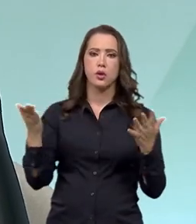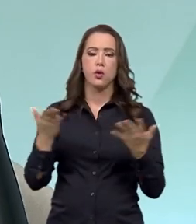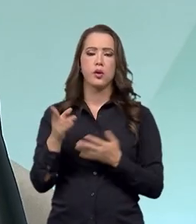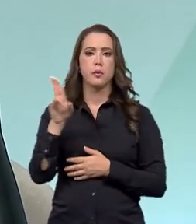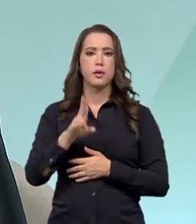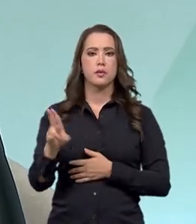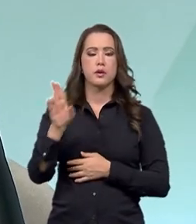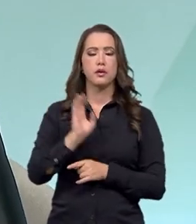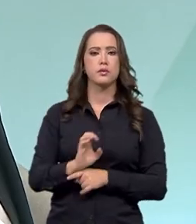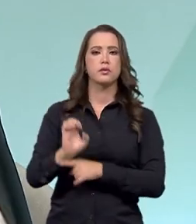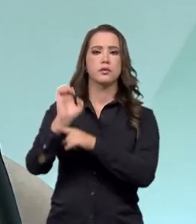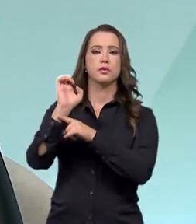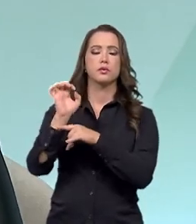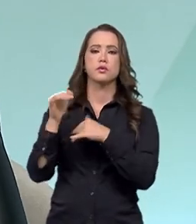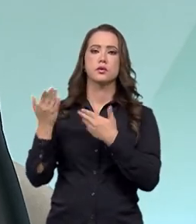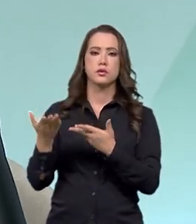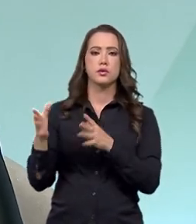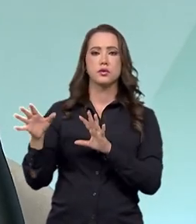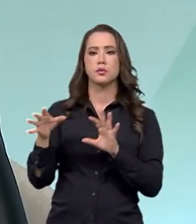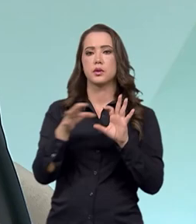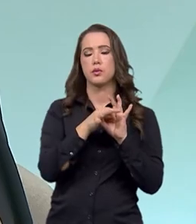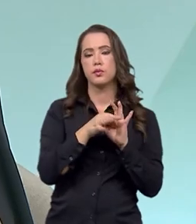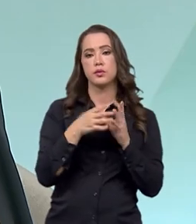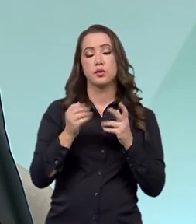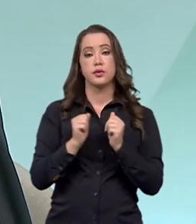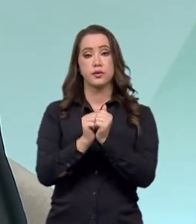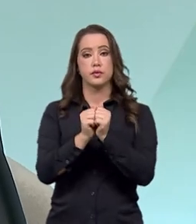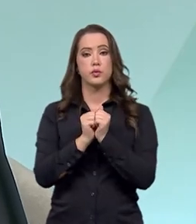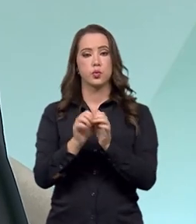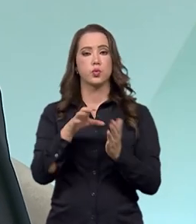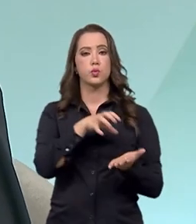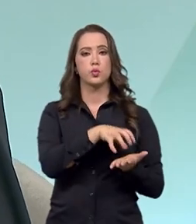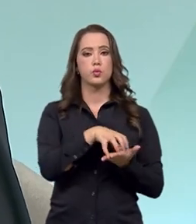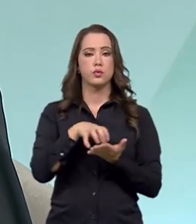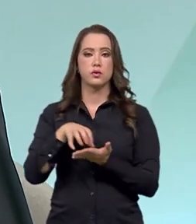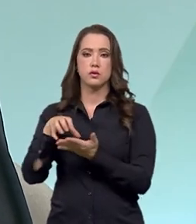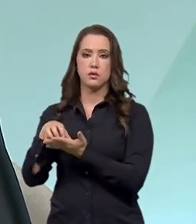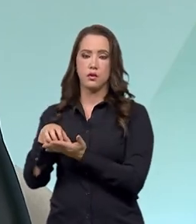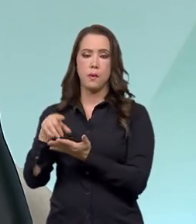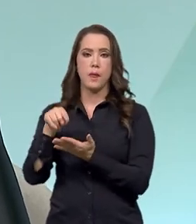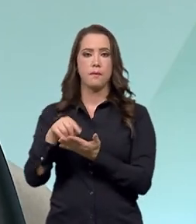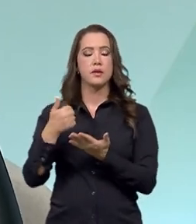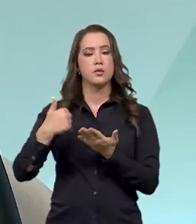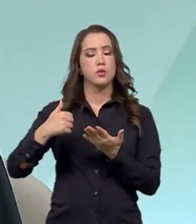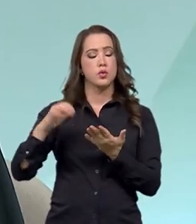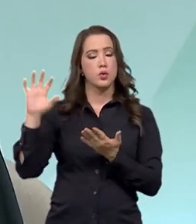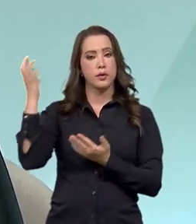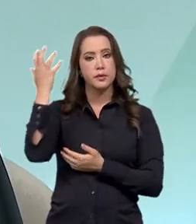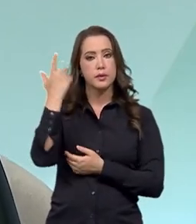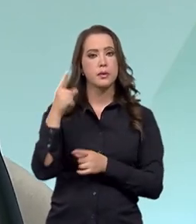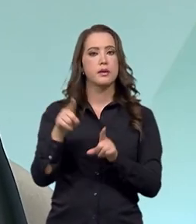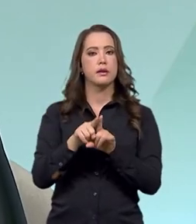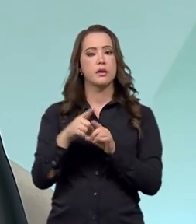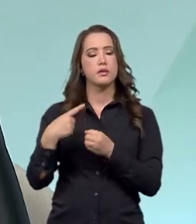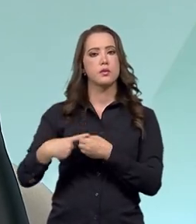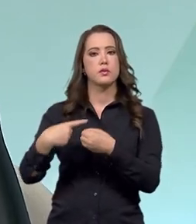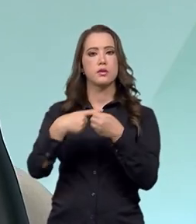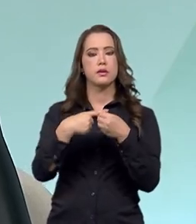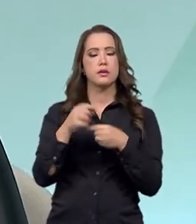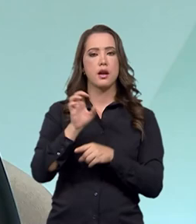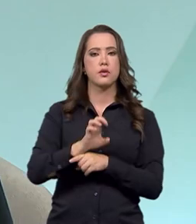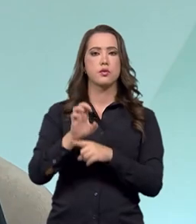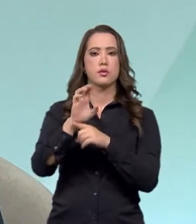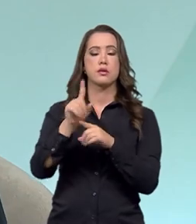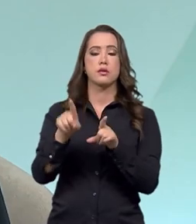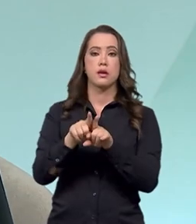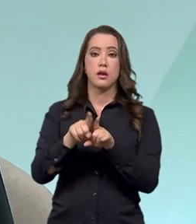estados, para fazer essa integração com os órgãos de meio ambiente dos estados e também dos municípios. Estamos